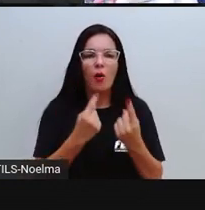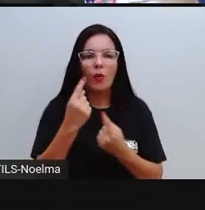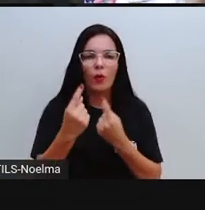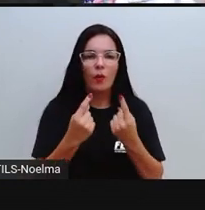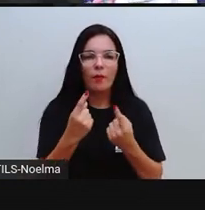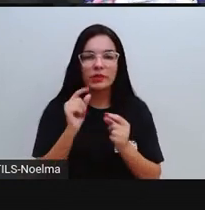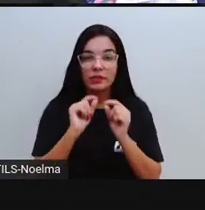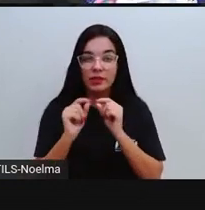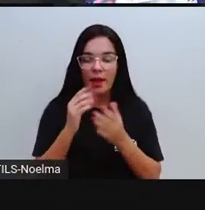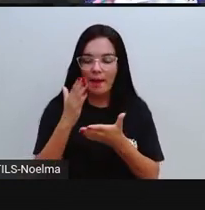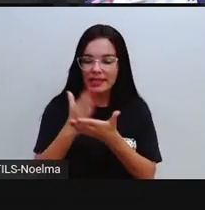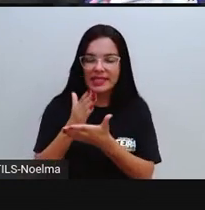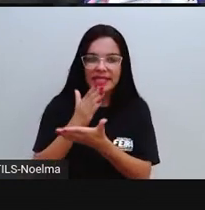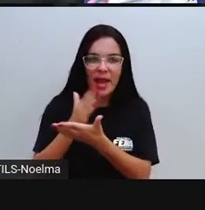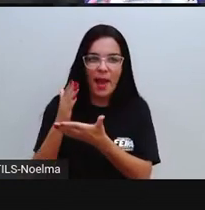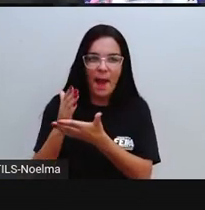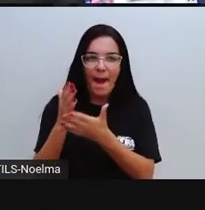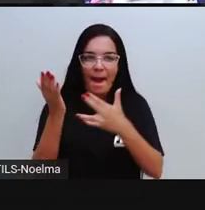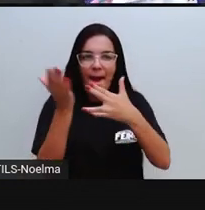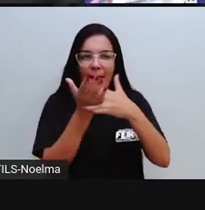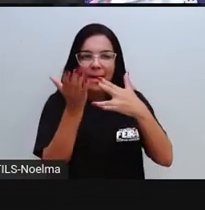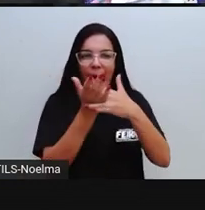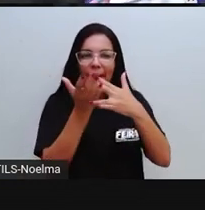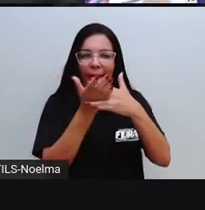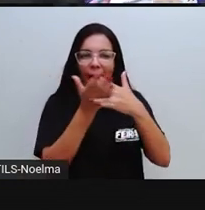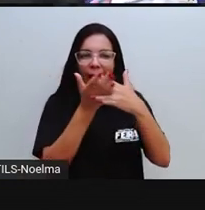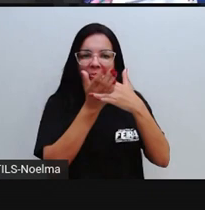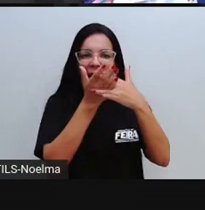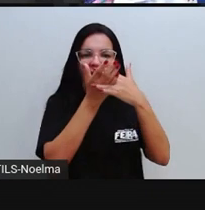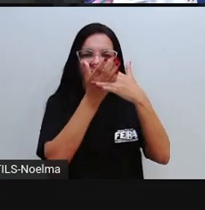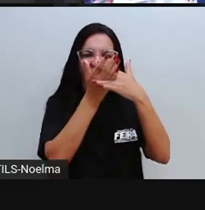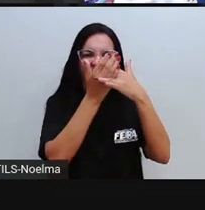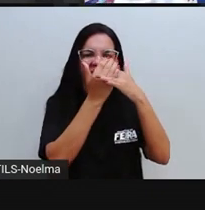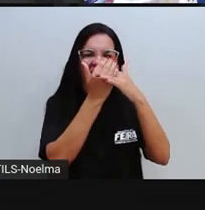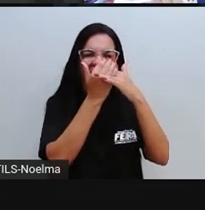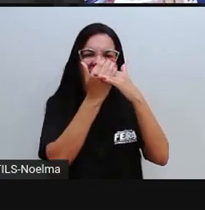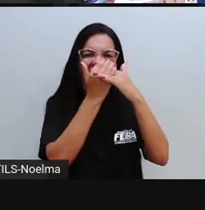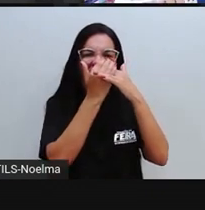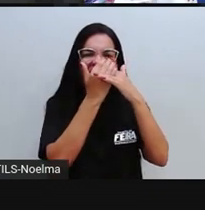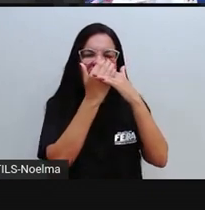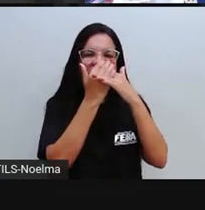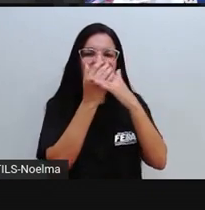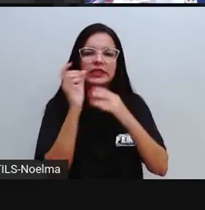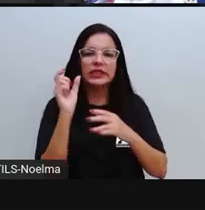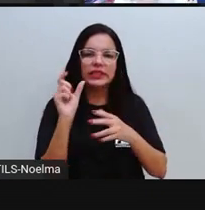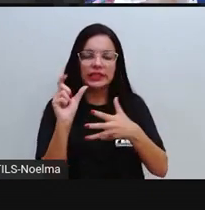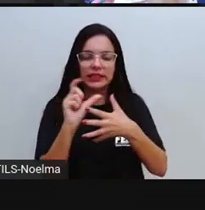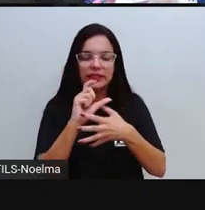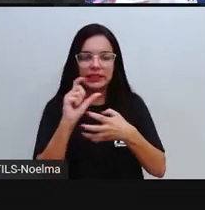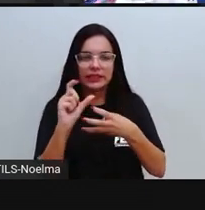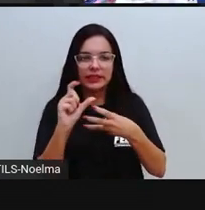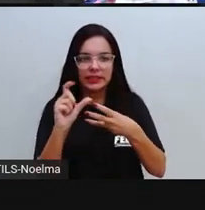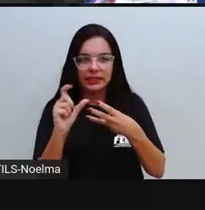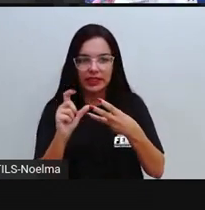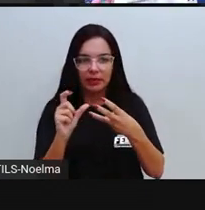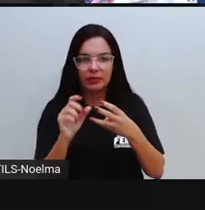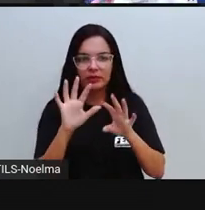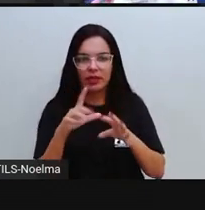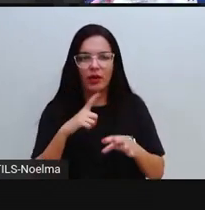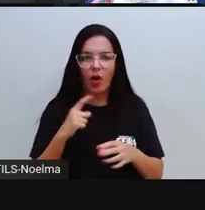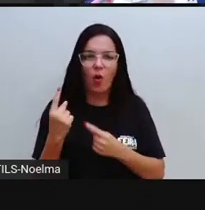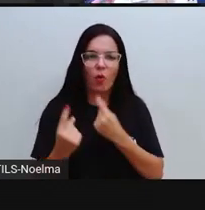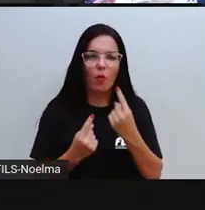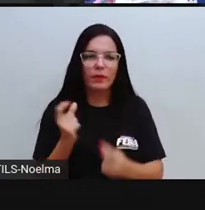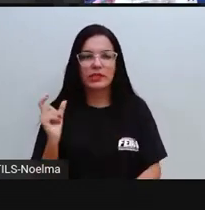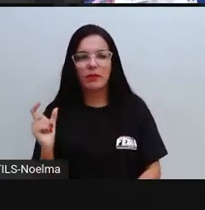separação de sílaba. Então, a Pró retirou algumas palavrinhas do texto, tá bom? E